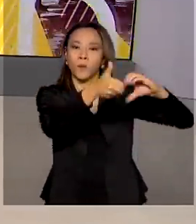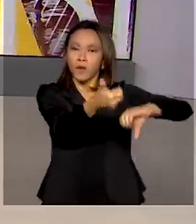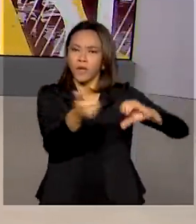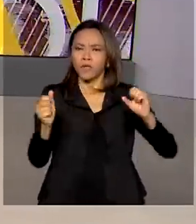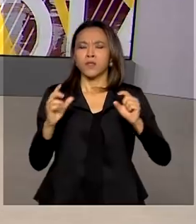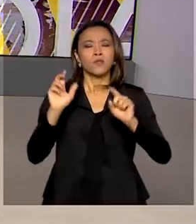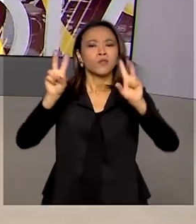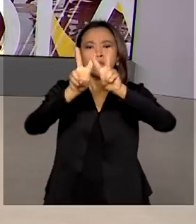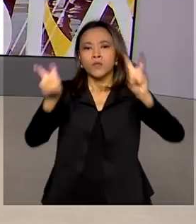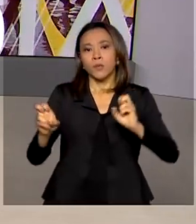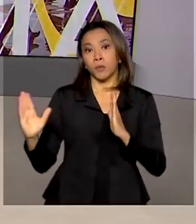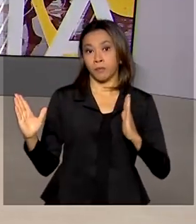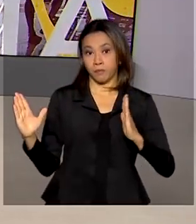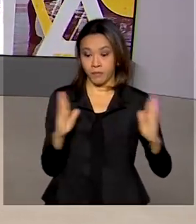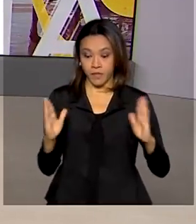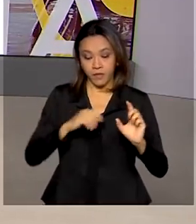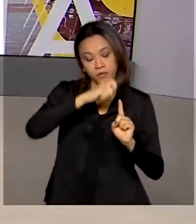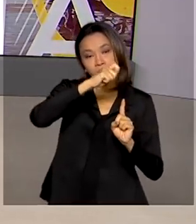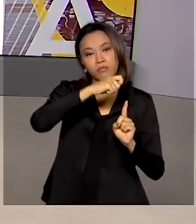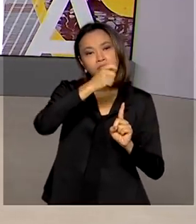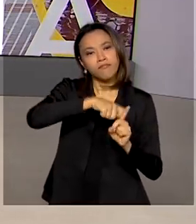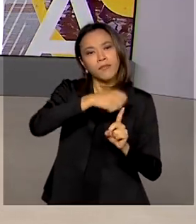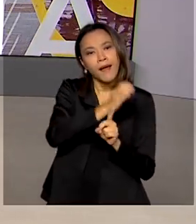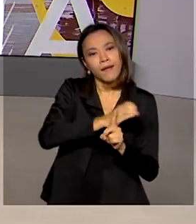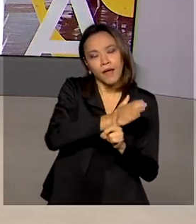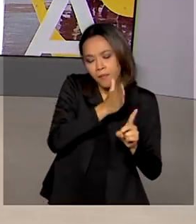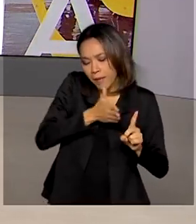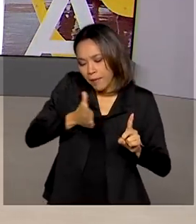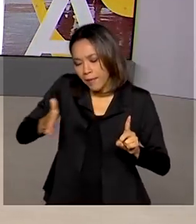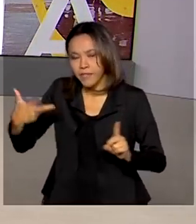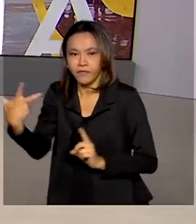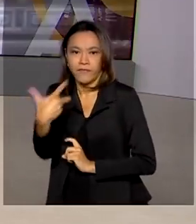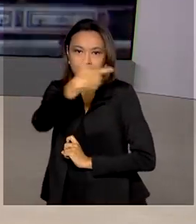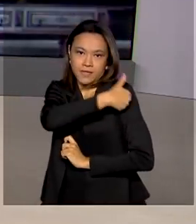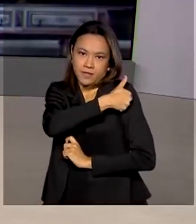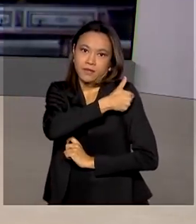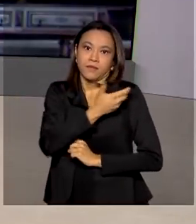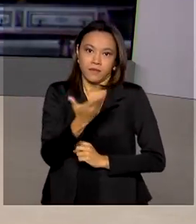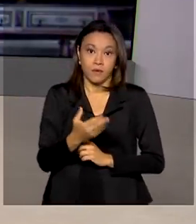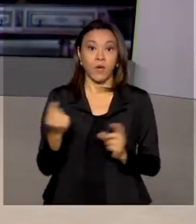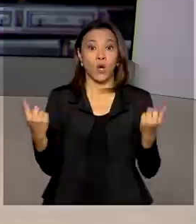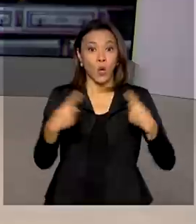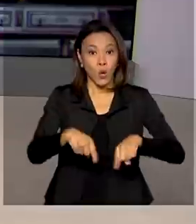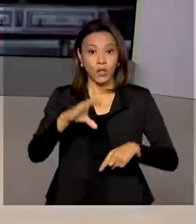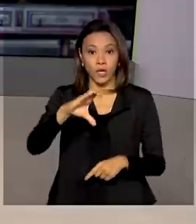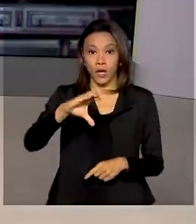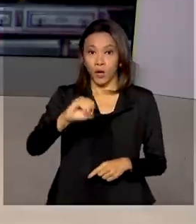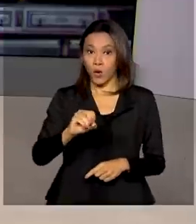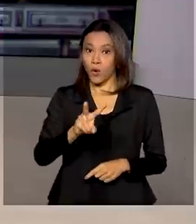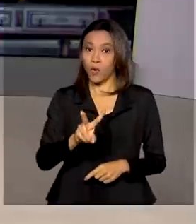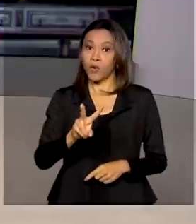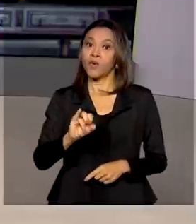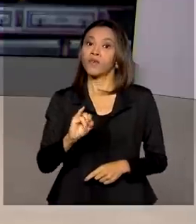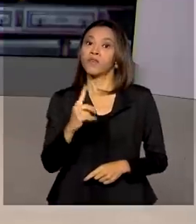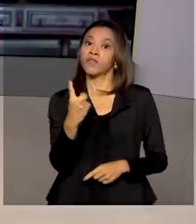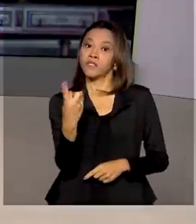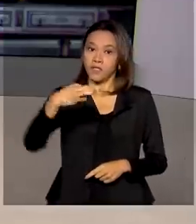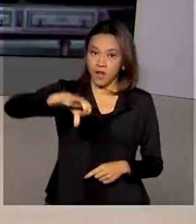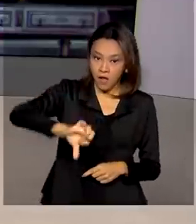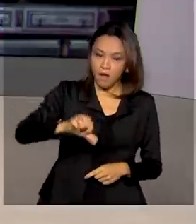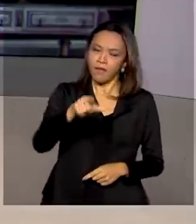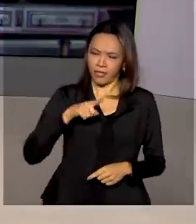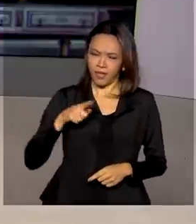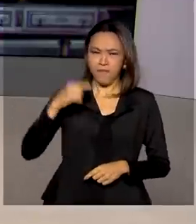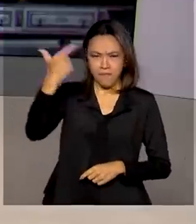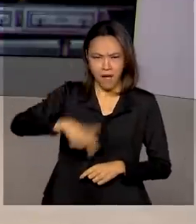dos prazos de vacinação contra a Covid-19. Nós vamos então conversar com a repórter Gabriela Noronha, que está no Palácio do Planalto e tem